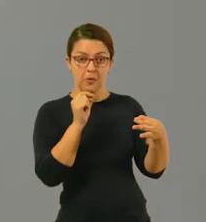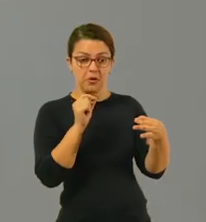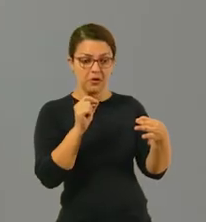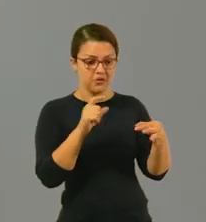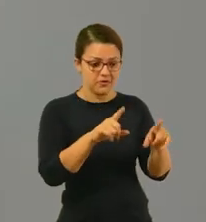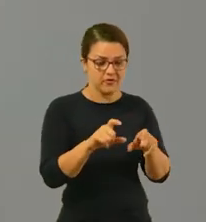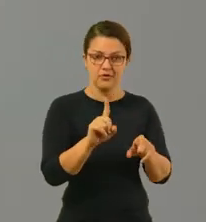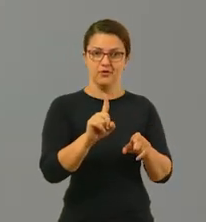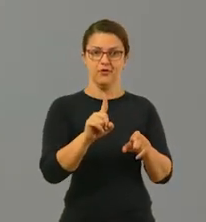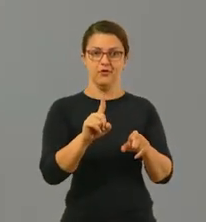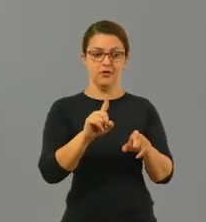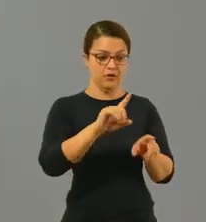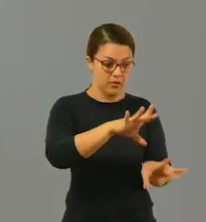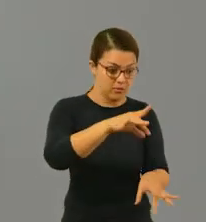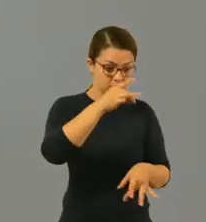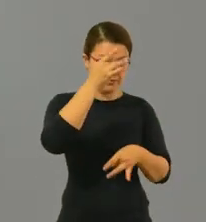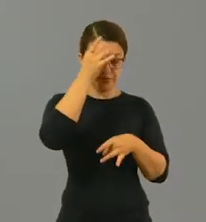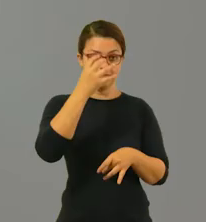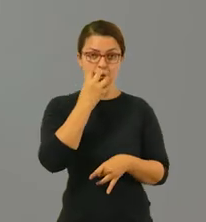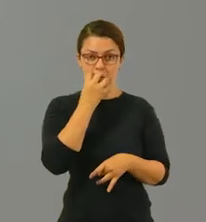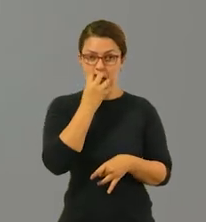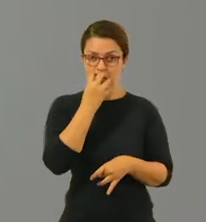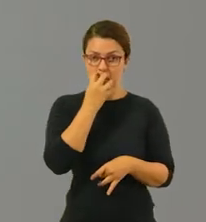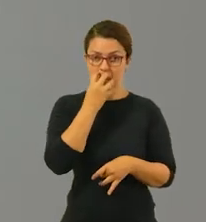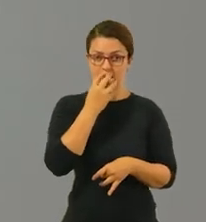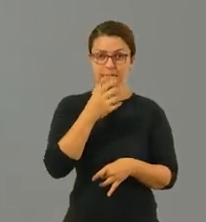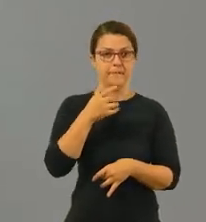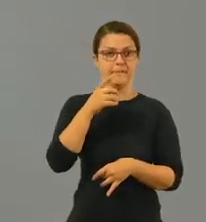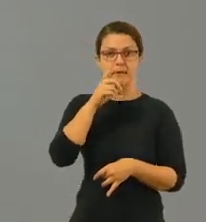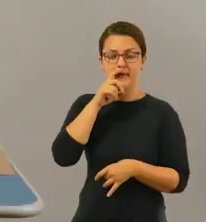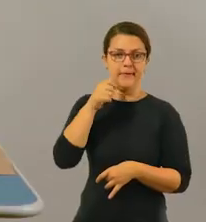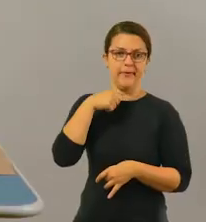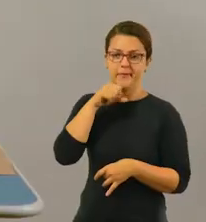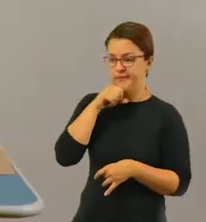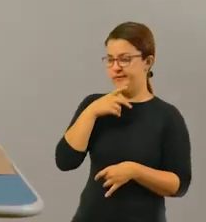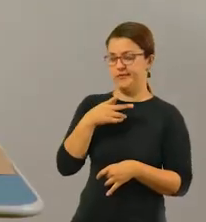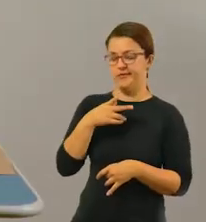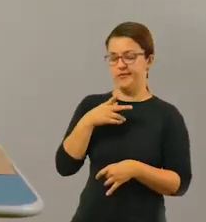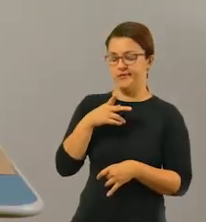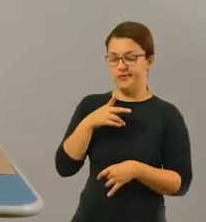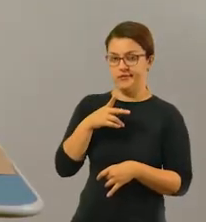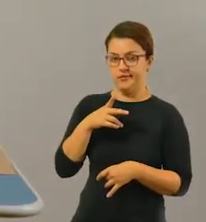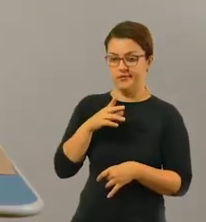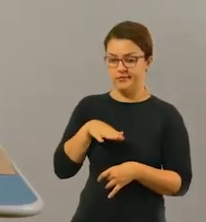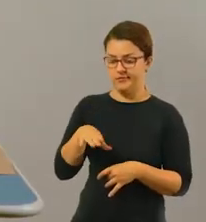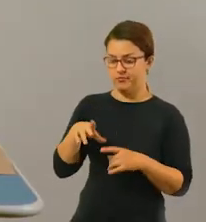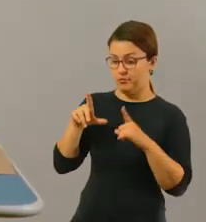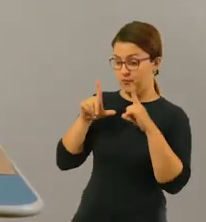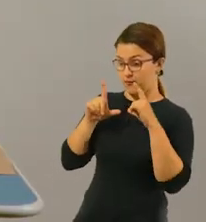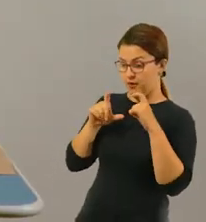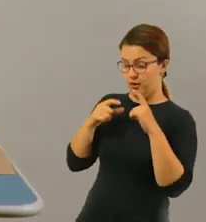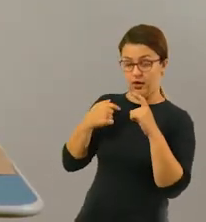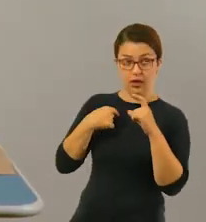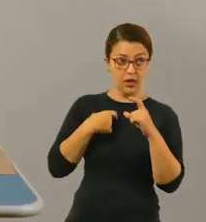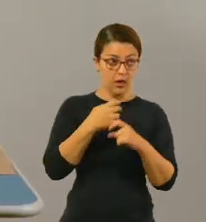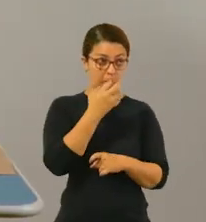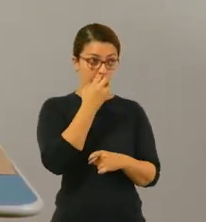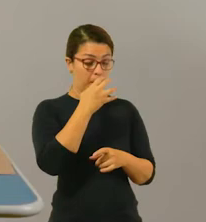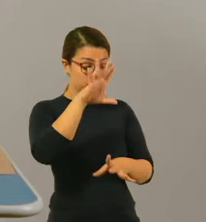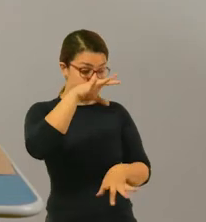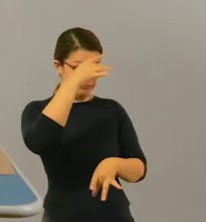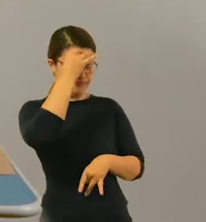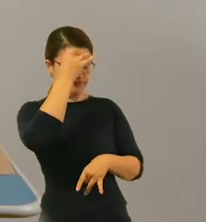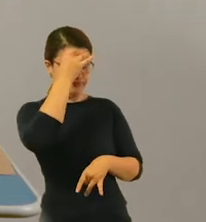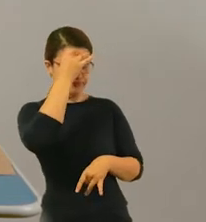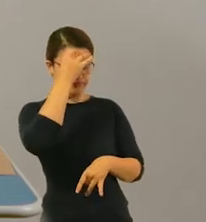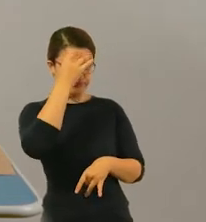vou registrar eu fazendo, imitando um cachorro. Então, o meu pai, o meu responsável, vai tirar uma foto minha, vai me filmar, eu